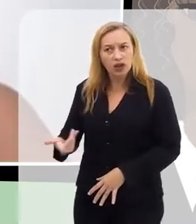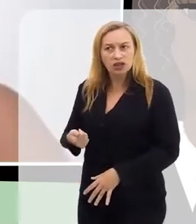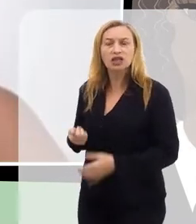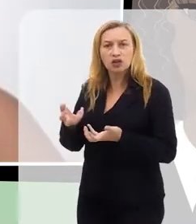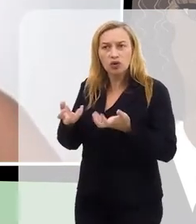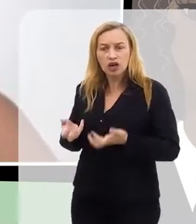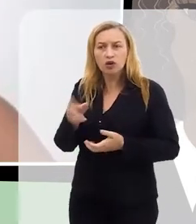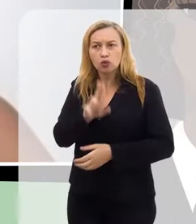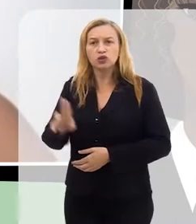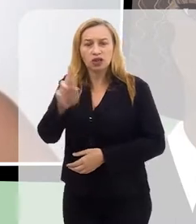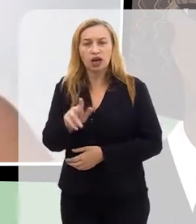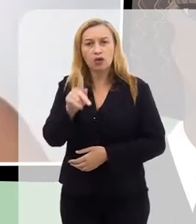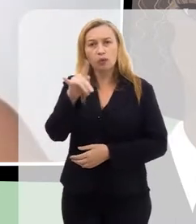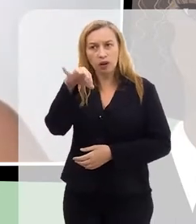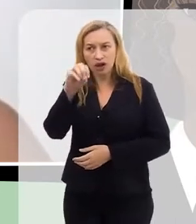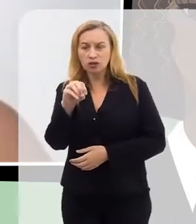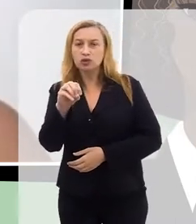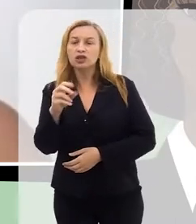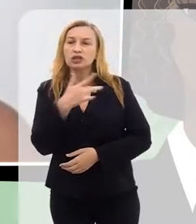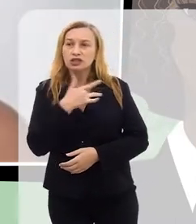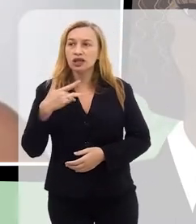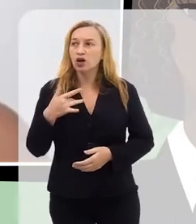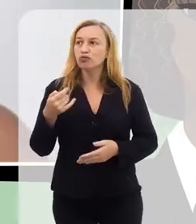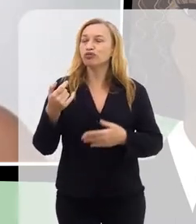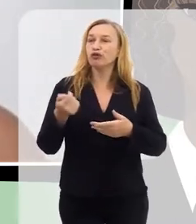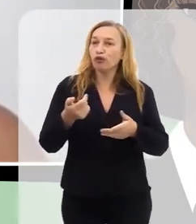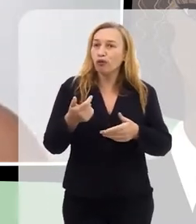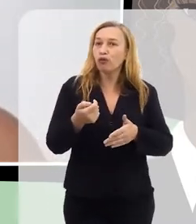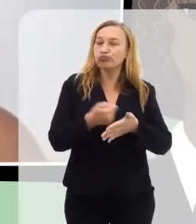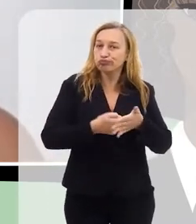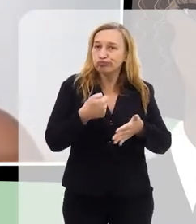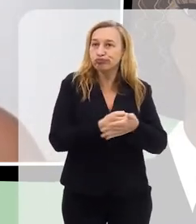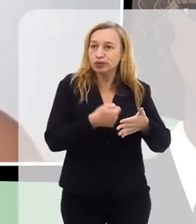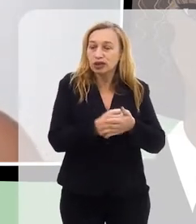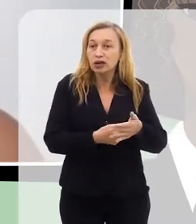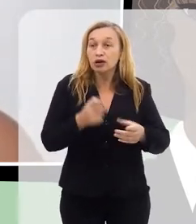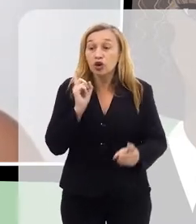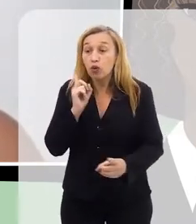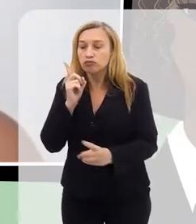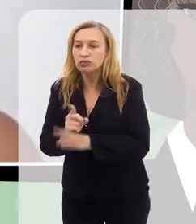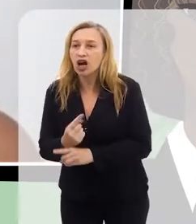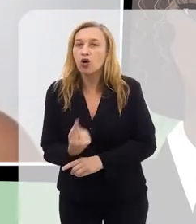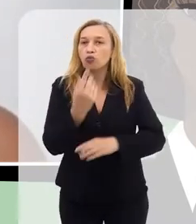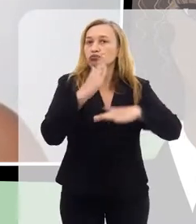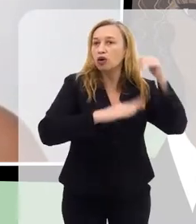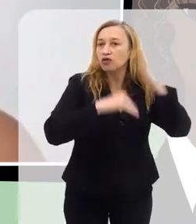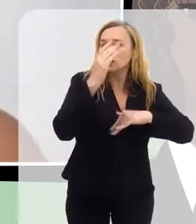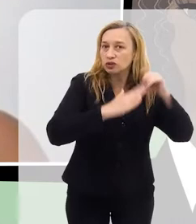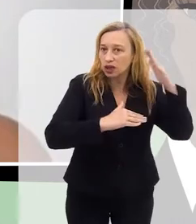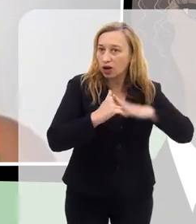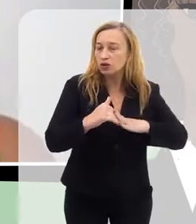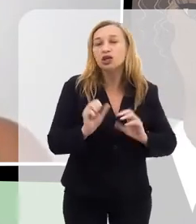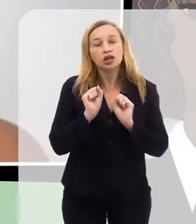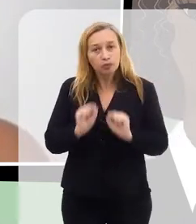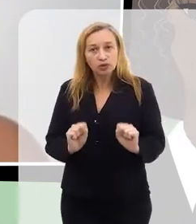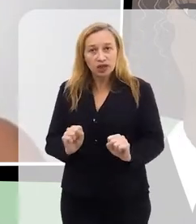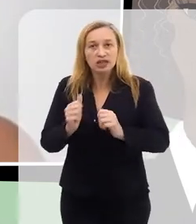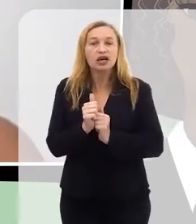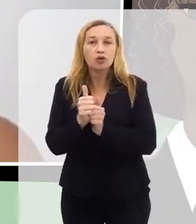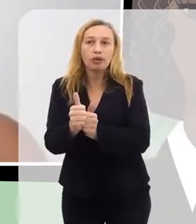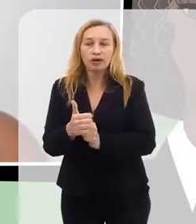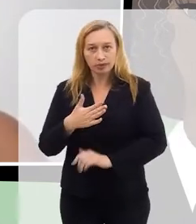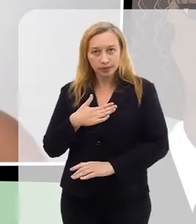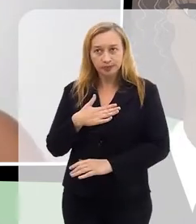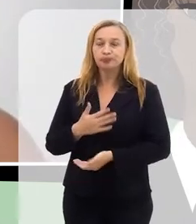usar meu plano de saúde. E aí travei essa batalha com o plano para eles me ajudarem a encontrar algum profissional que pudesse me acompanhar.